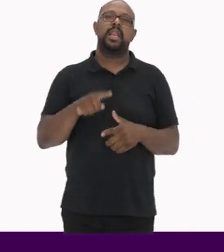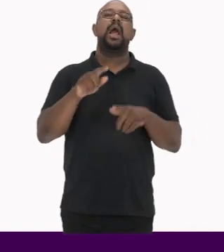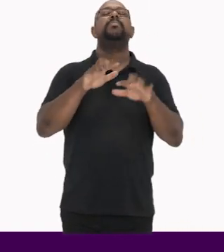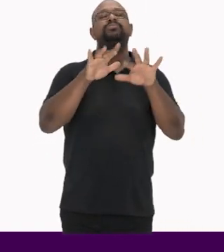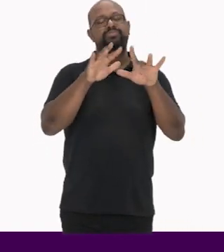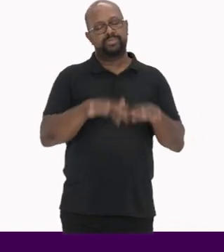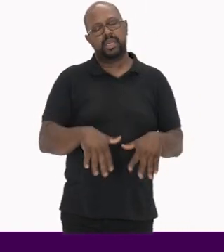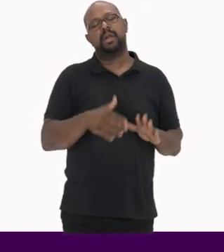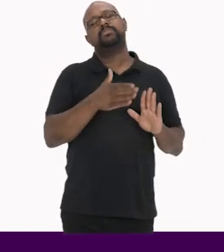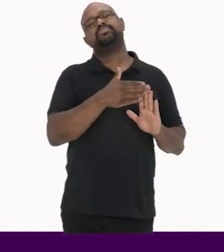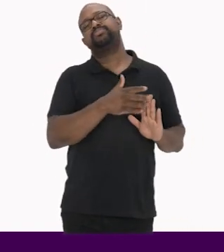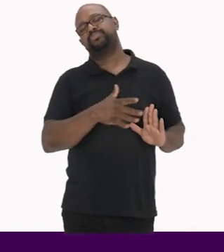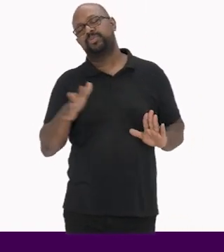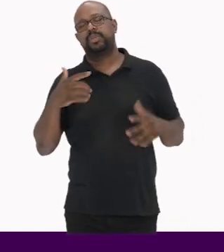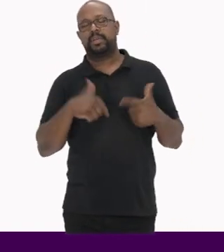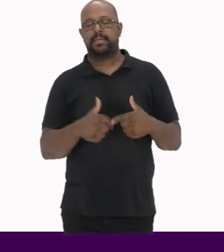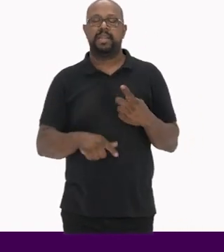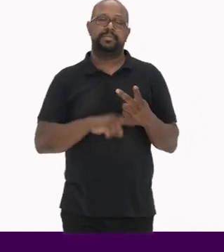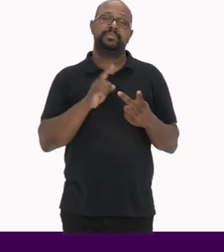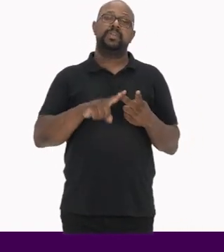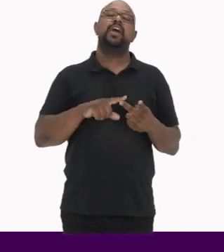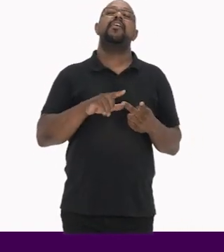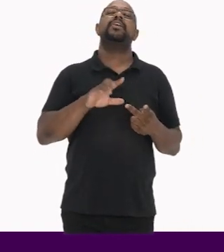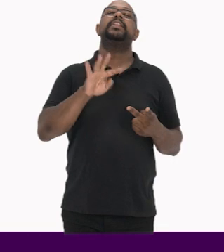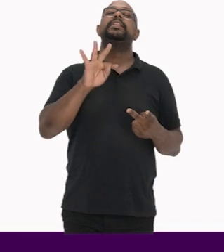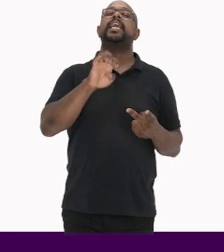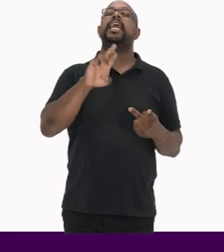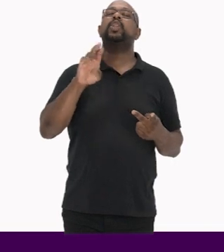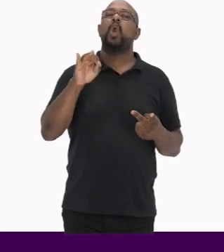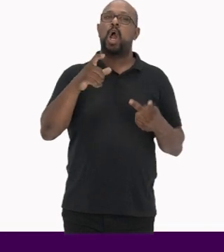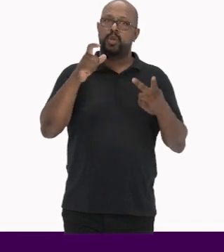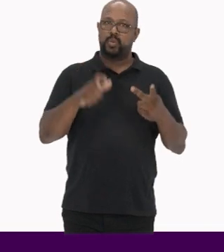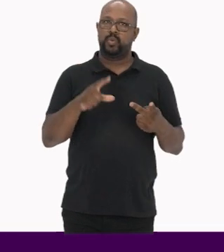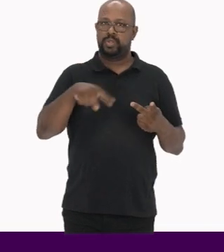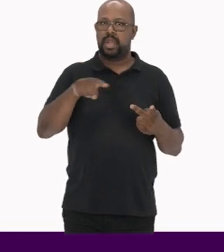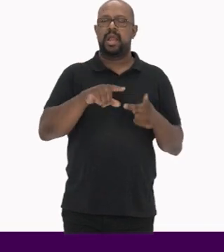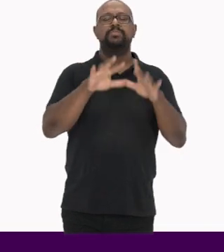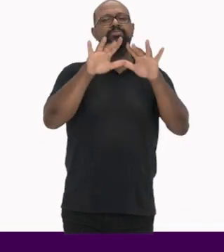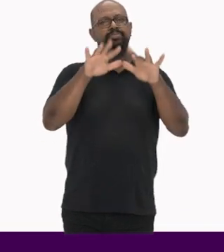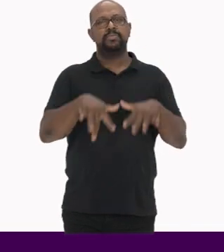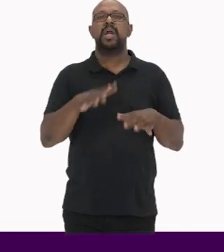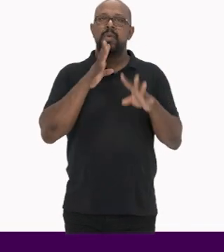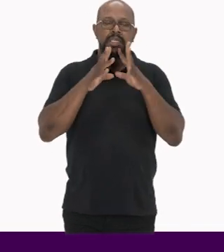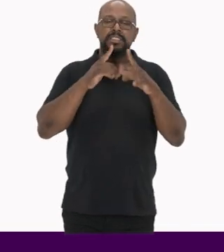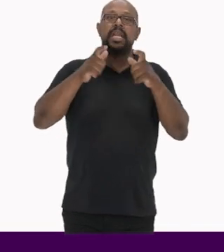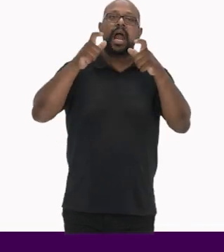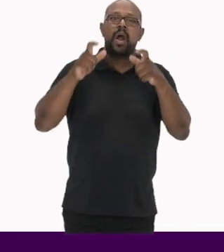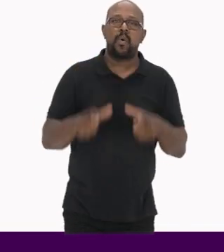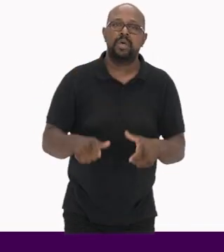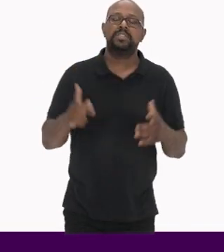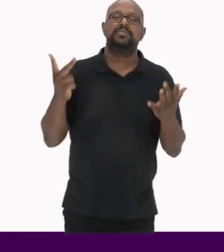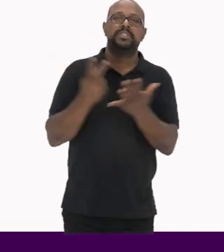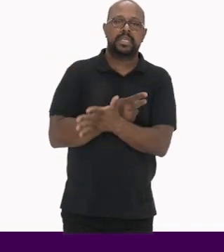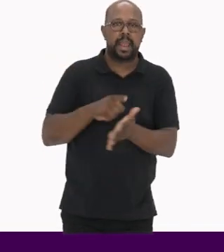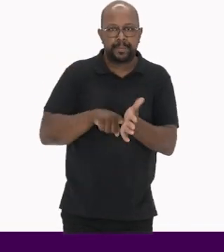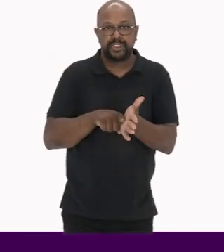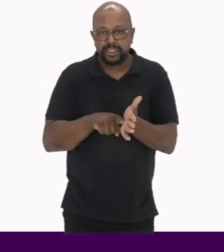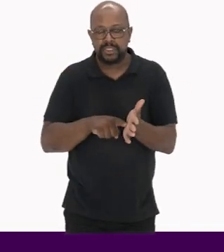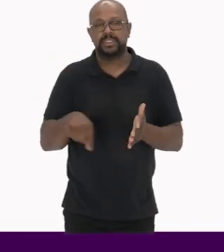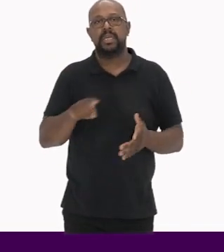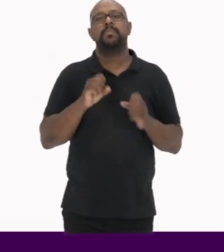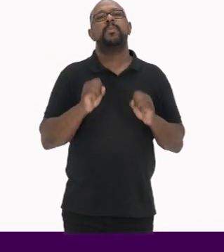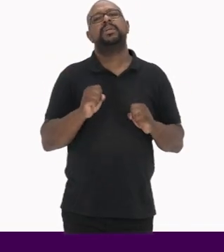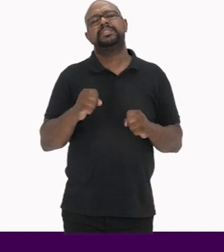Ele é preenchido ao longo do trabalho A ficha do território Serve para conhecer o território onde será realizada a